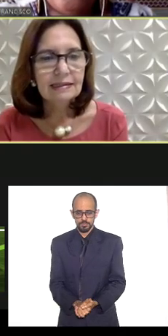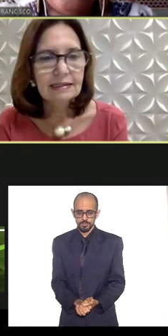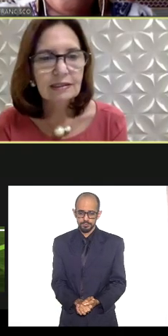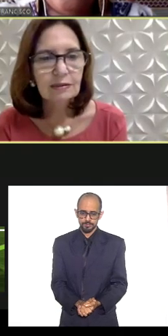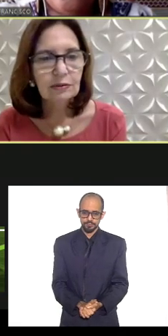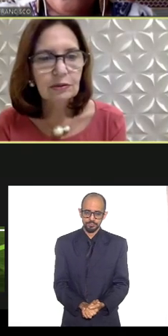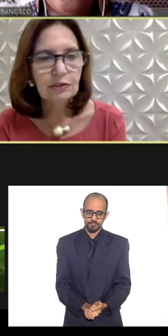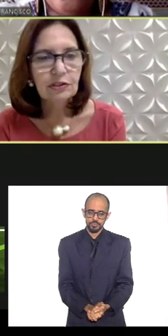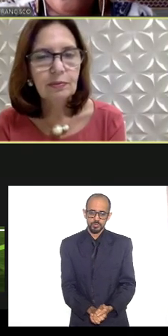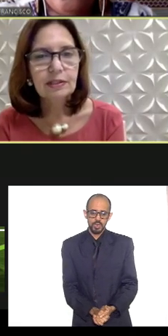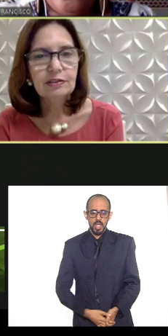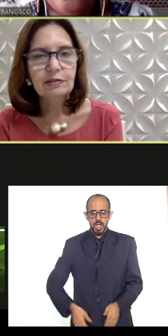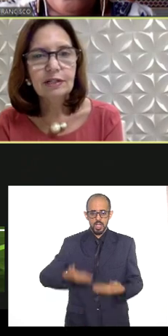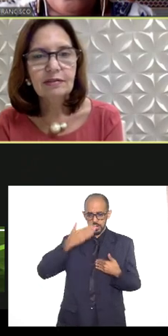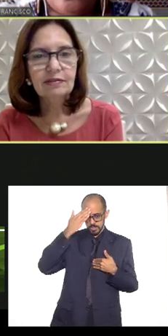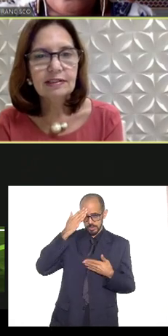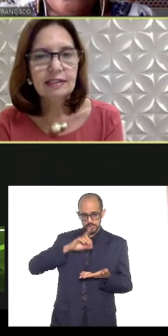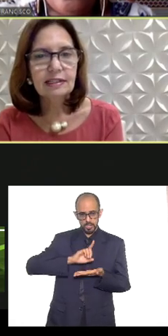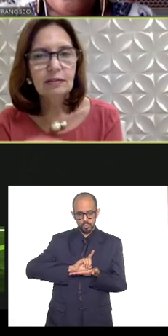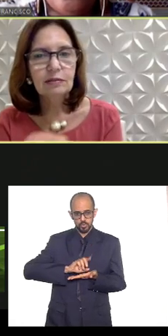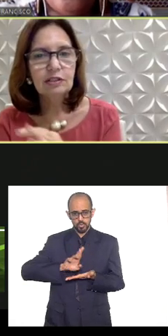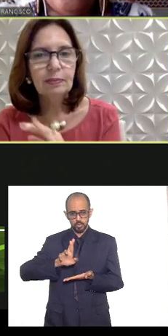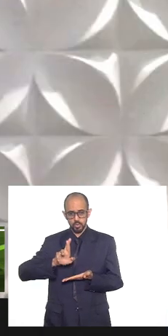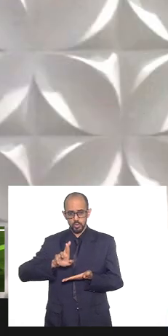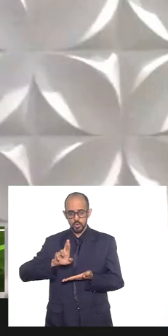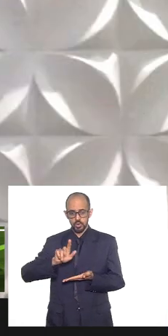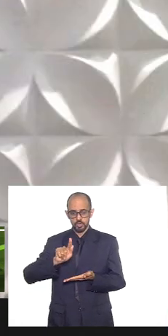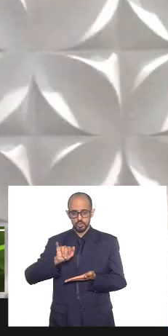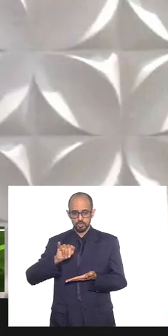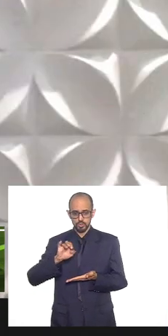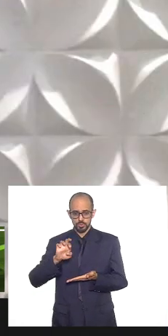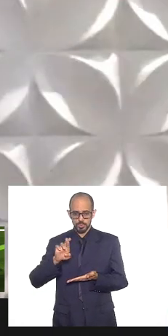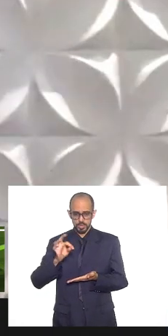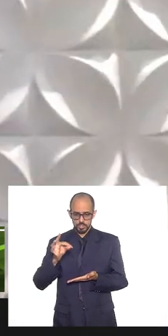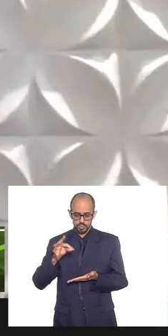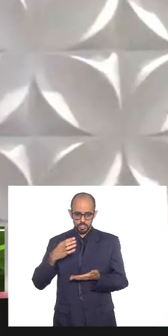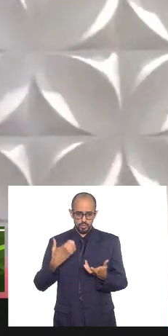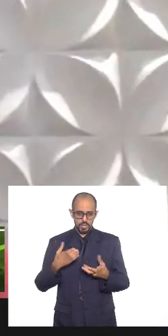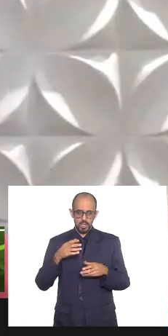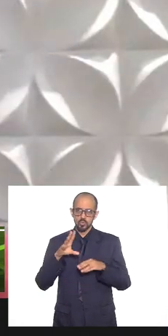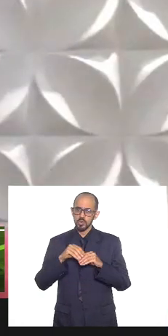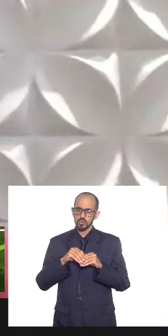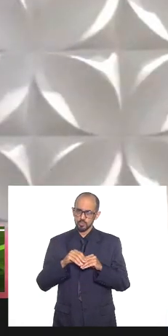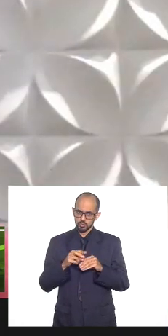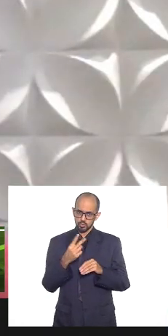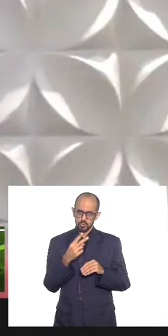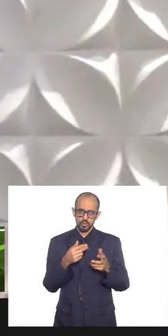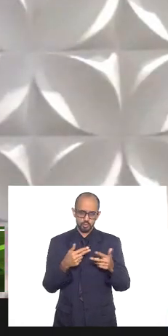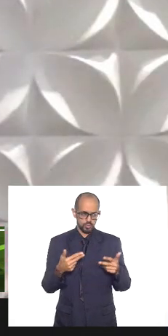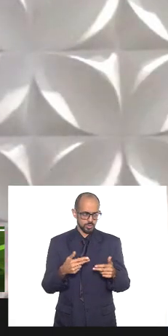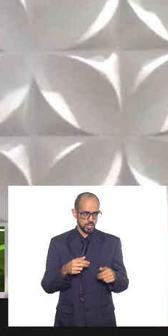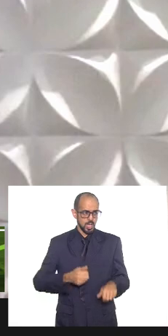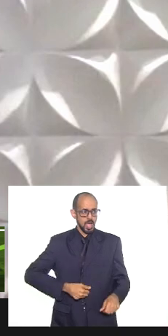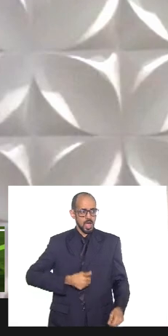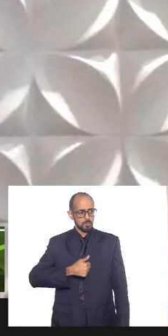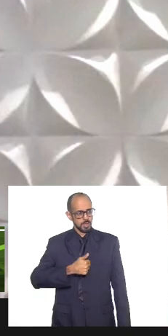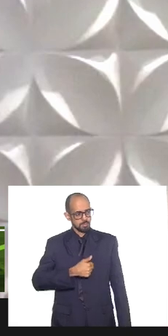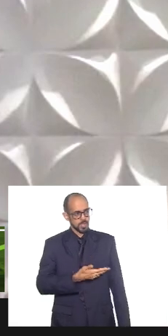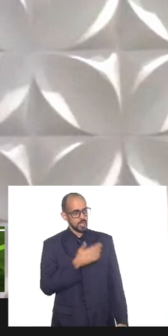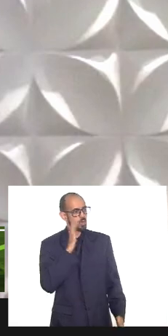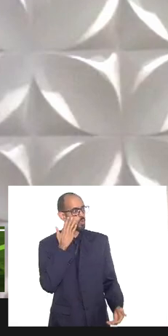agradecendo a doutor Gilbert eu queria fazer aqui duas prevíssimas ponderações a primeira né acho que a sua